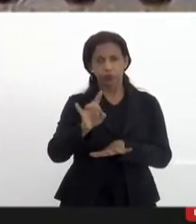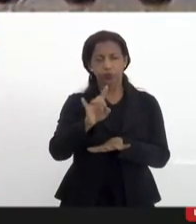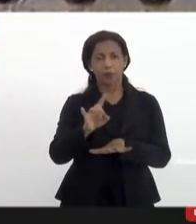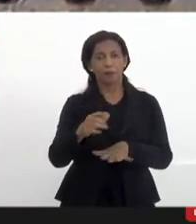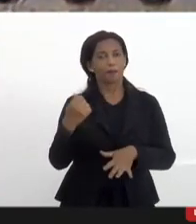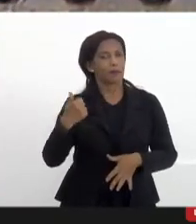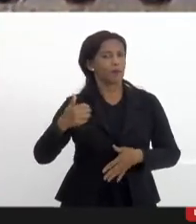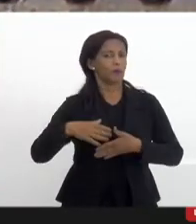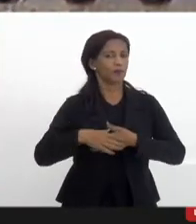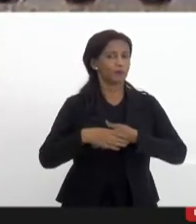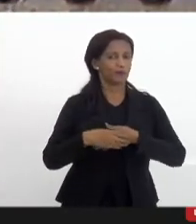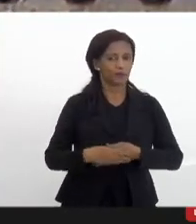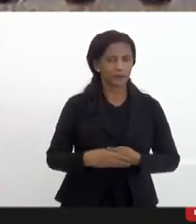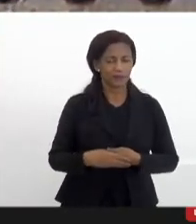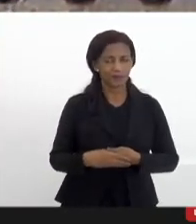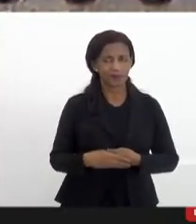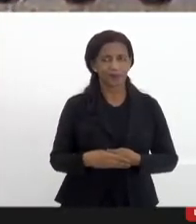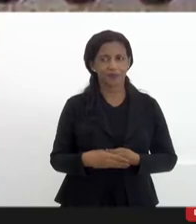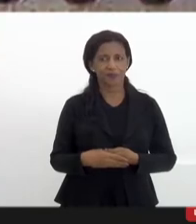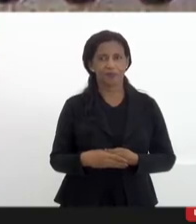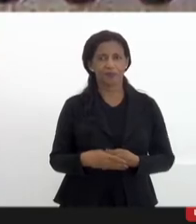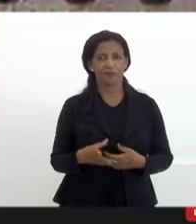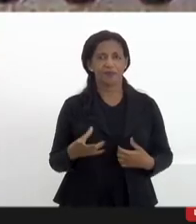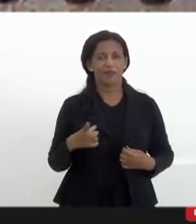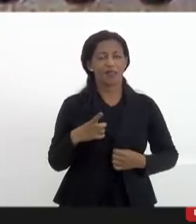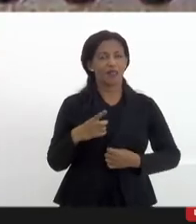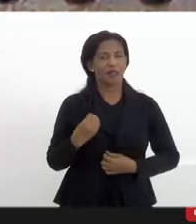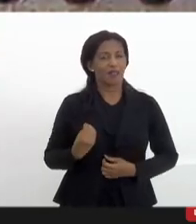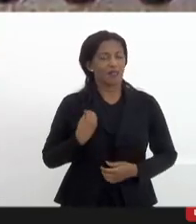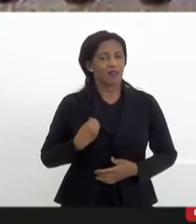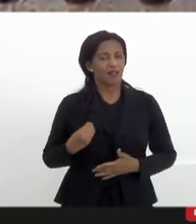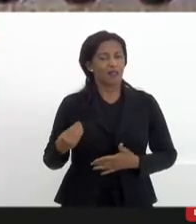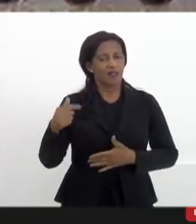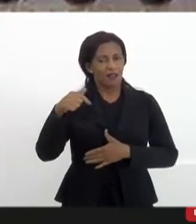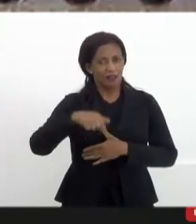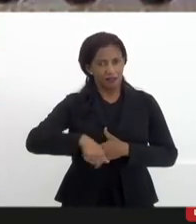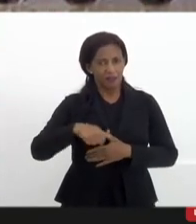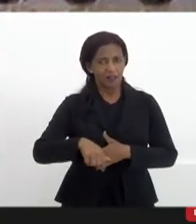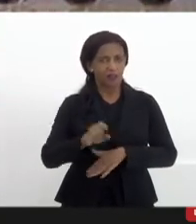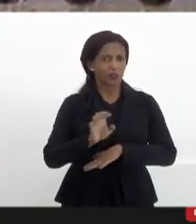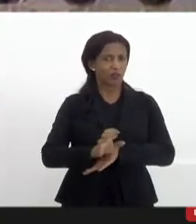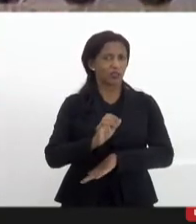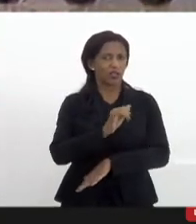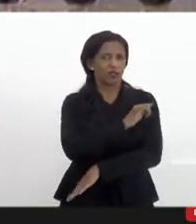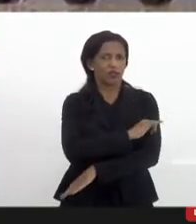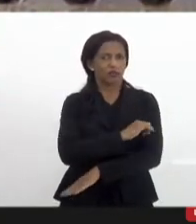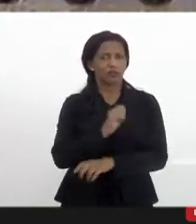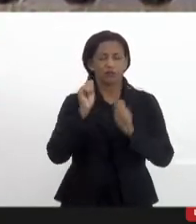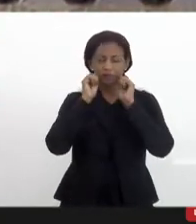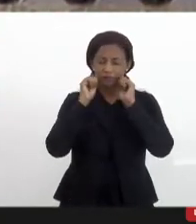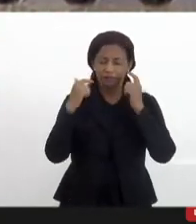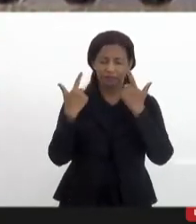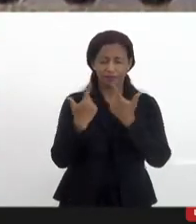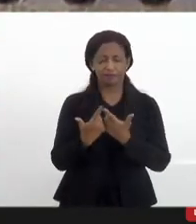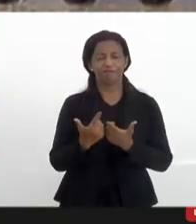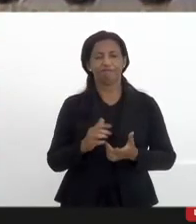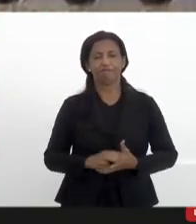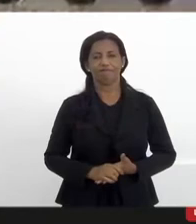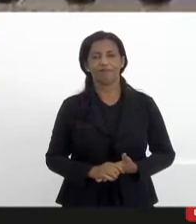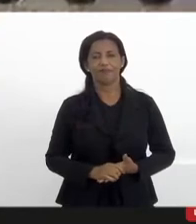saudar a existência dessa frente aqui no estado do Rio de Janeiro no âmbito da Assembleia Legislativa